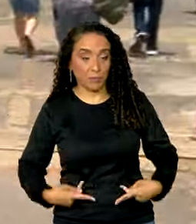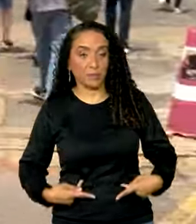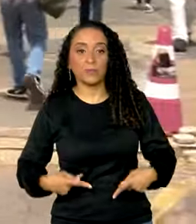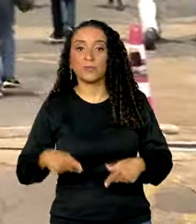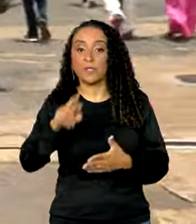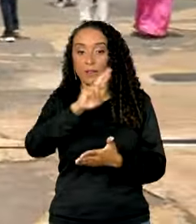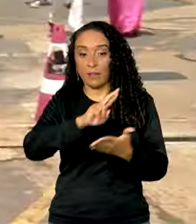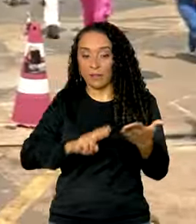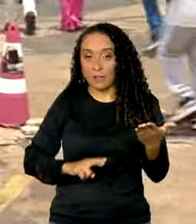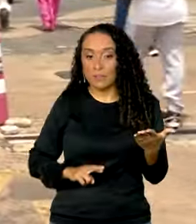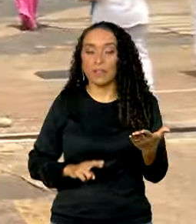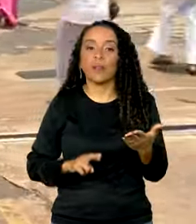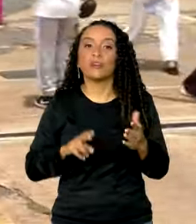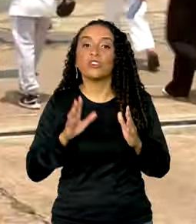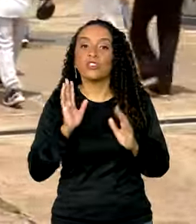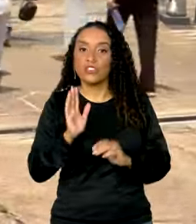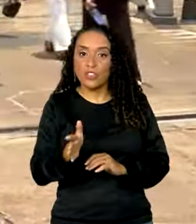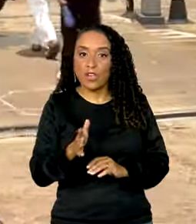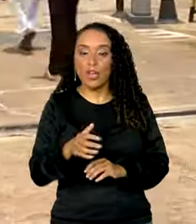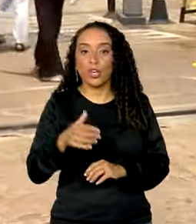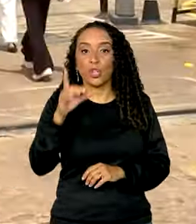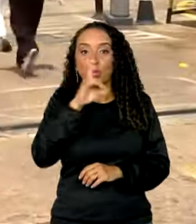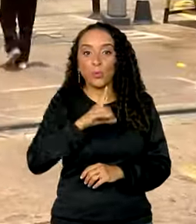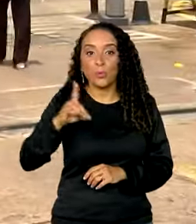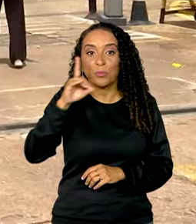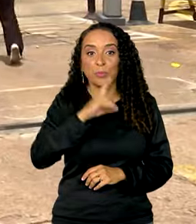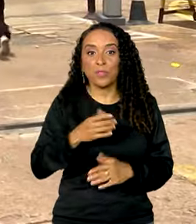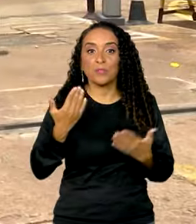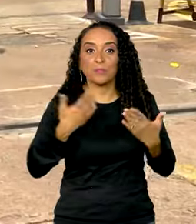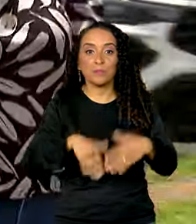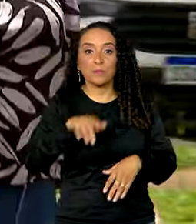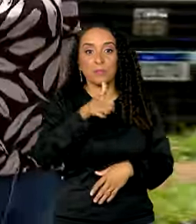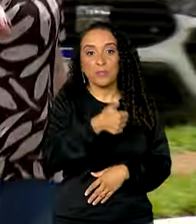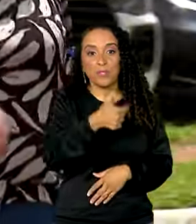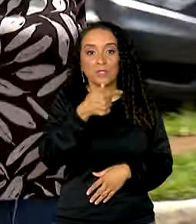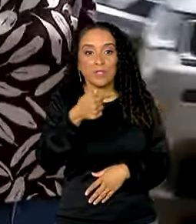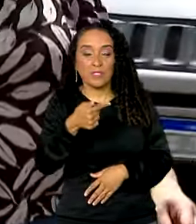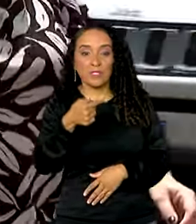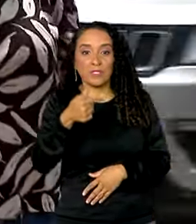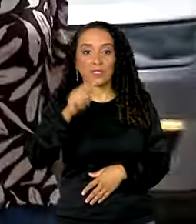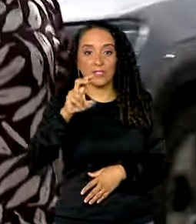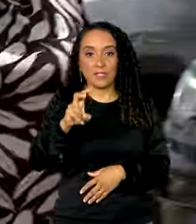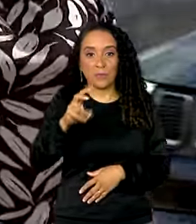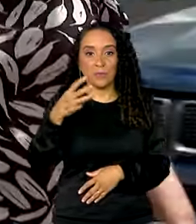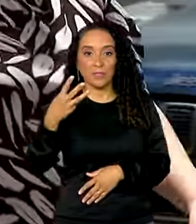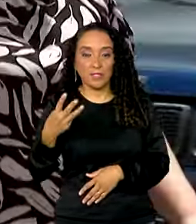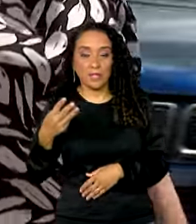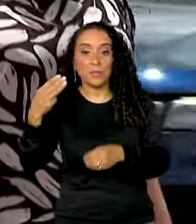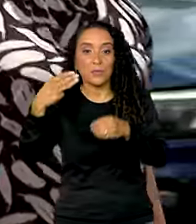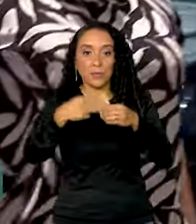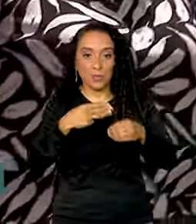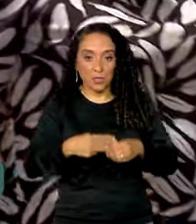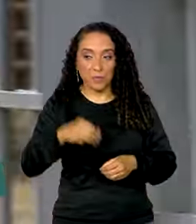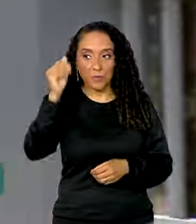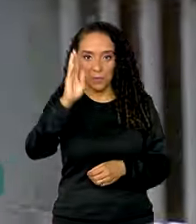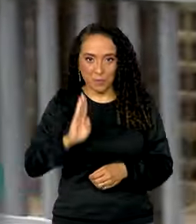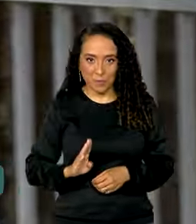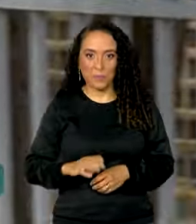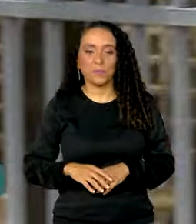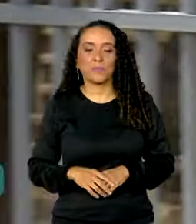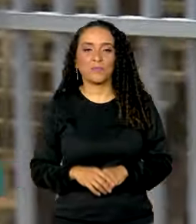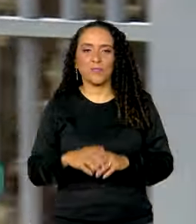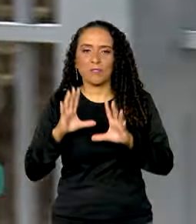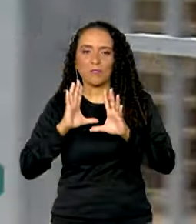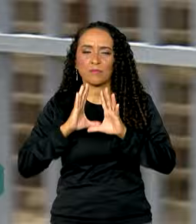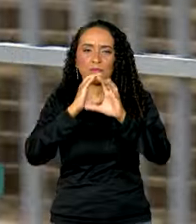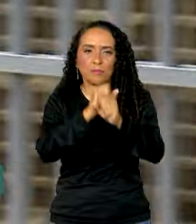e redação foram aplicadas no domingo em 1.753 municípios brasileiros. Ao